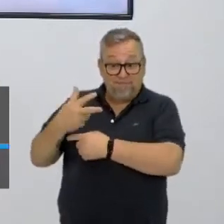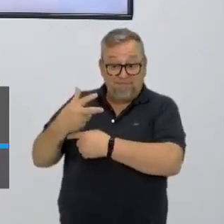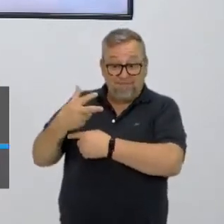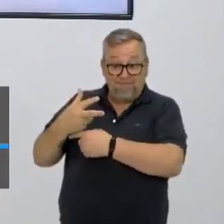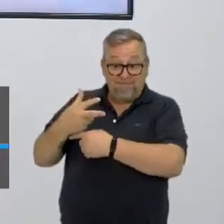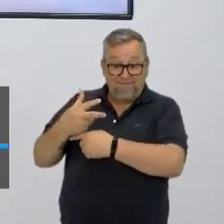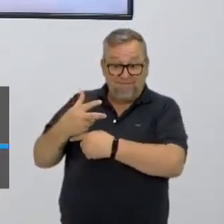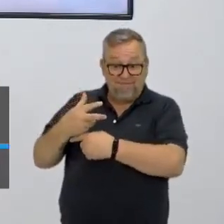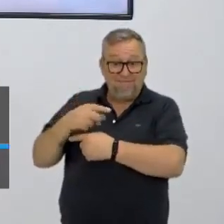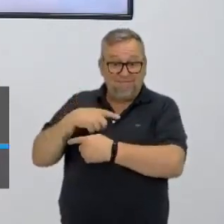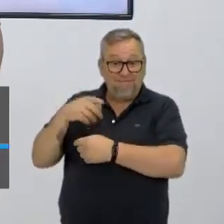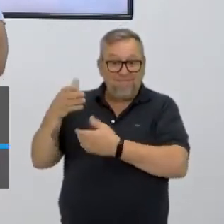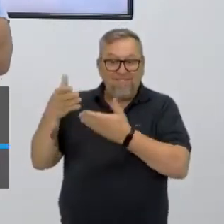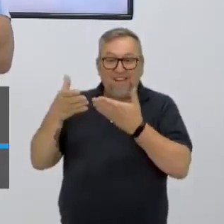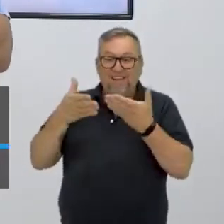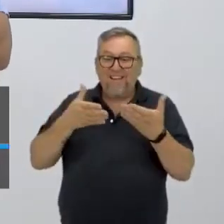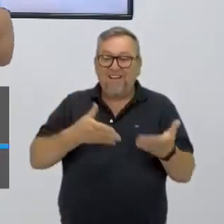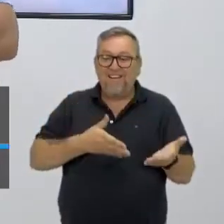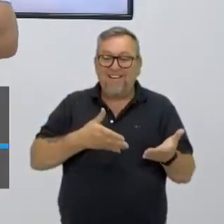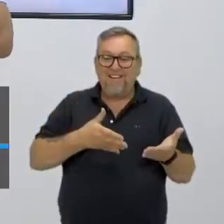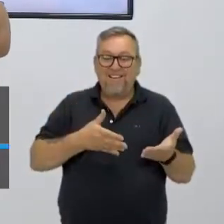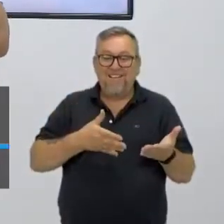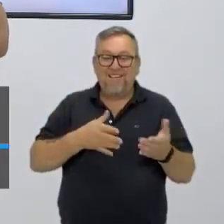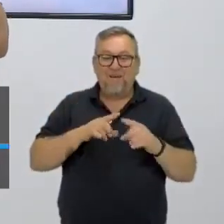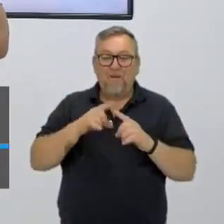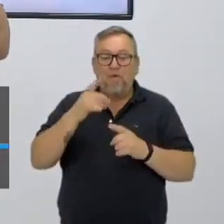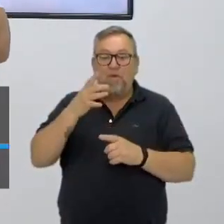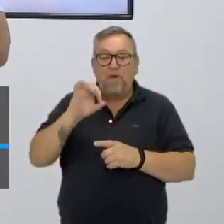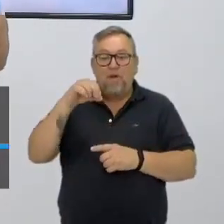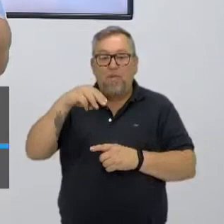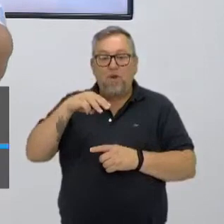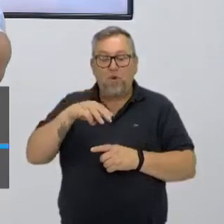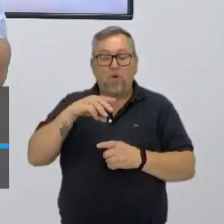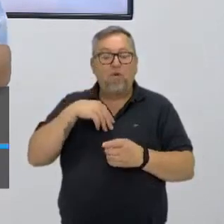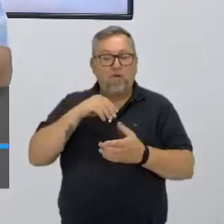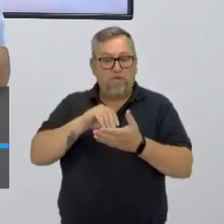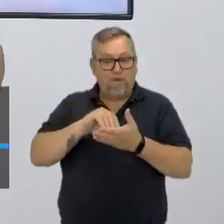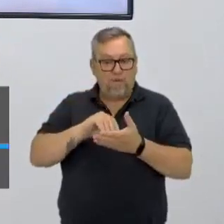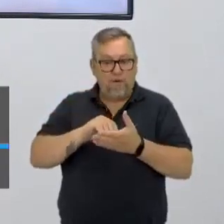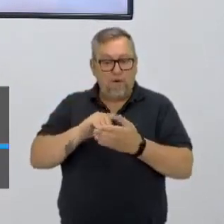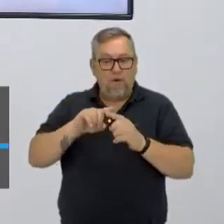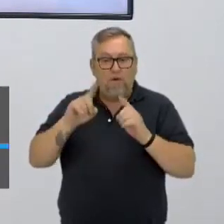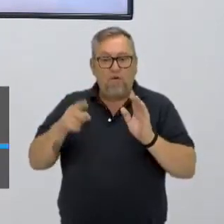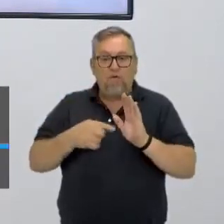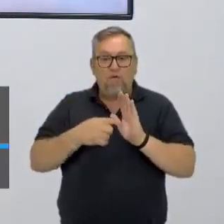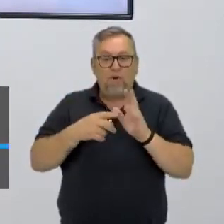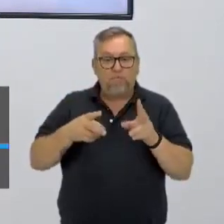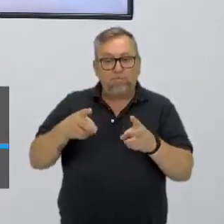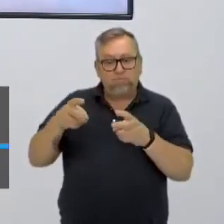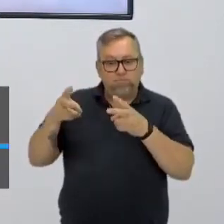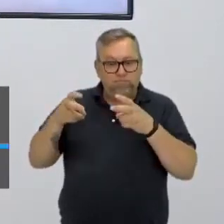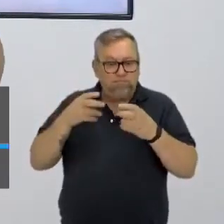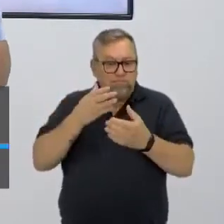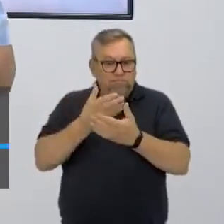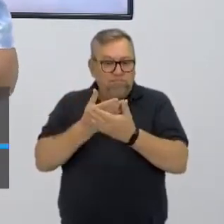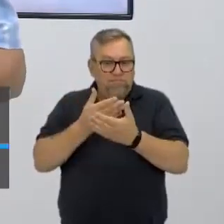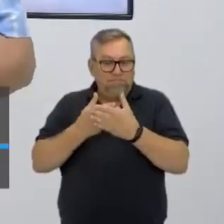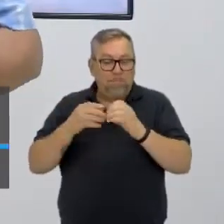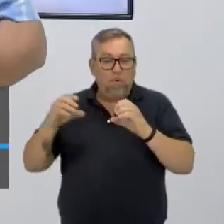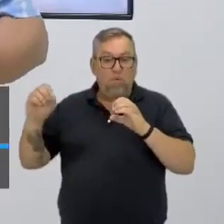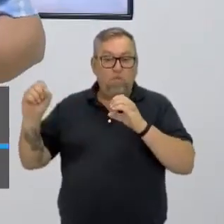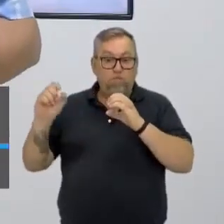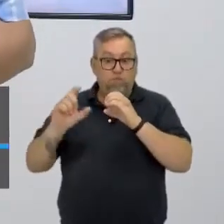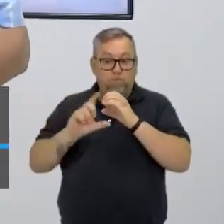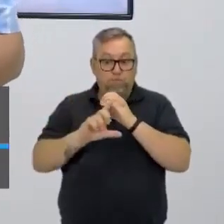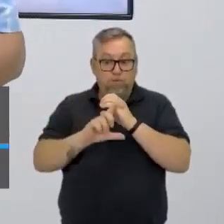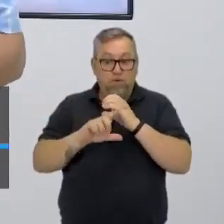convidadíssimo pra entrar nos 10 minutos seguintes. A gente vai explorar aqui o assunto efeito estufa em 20 e